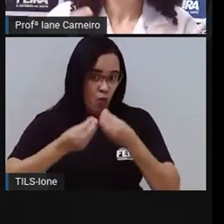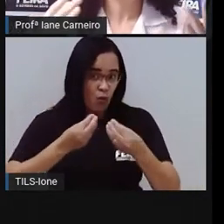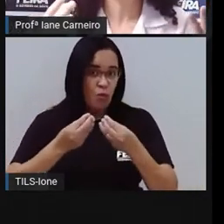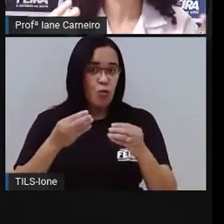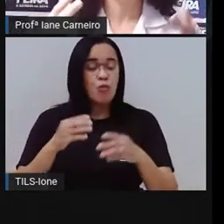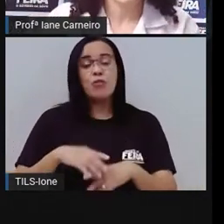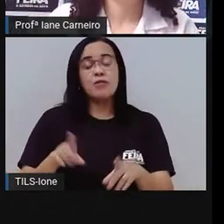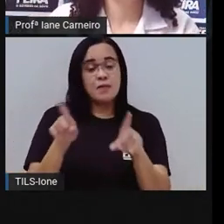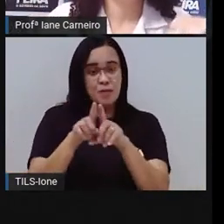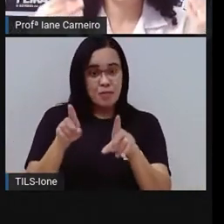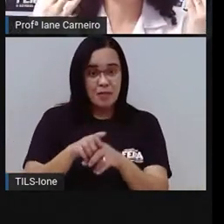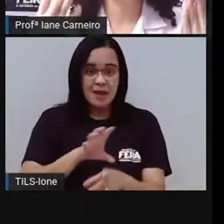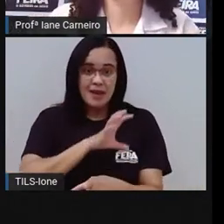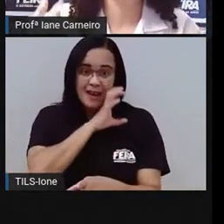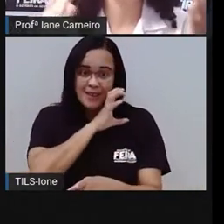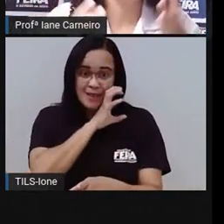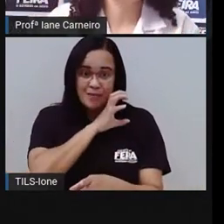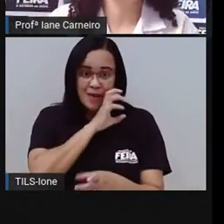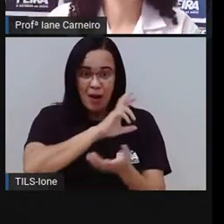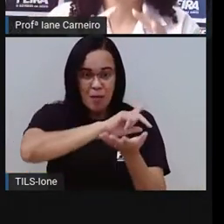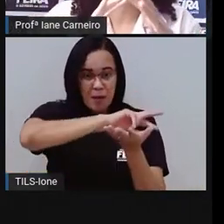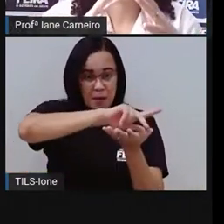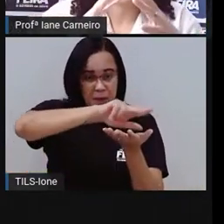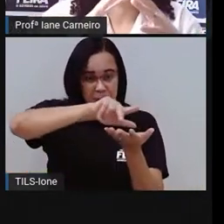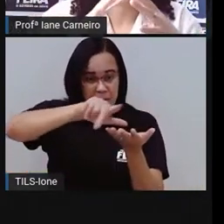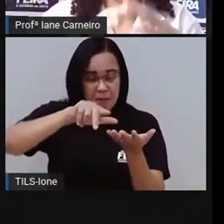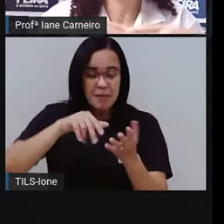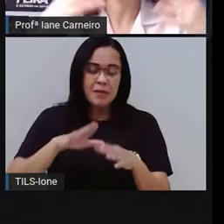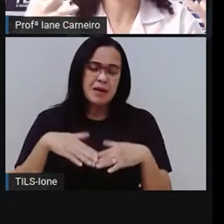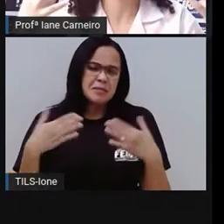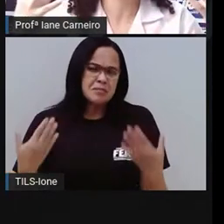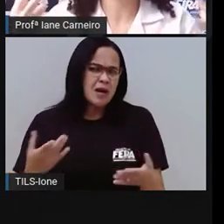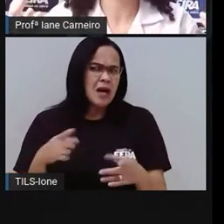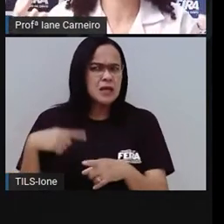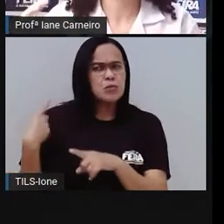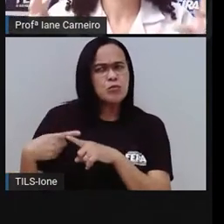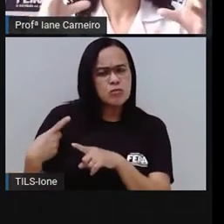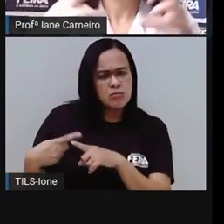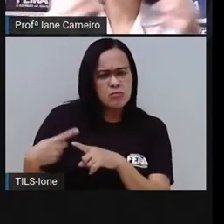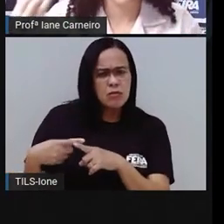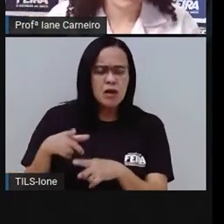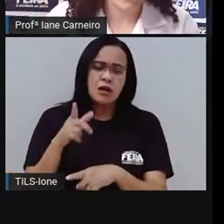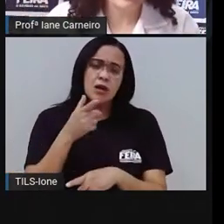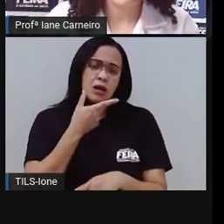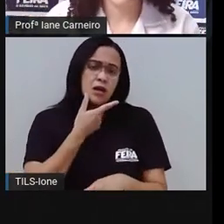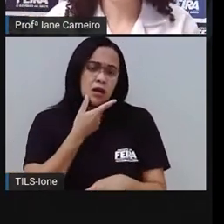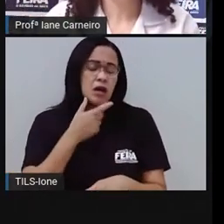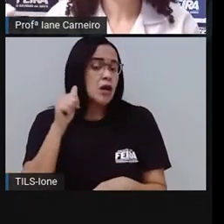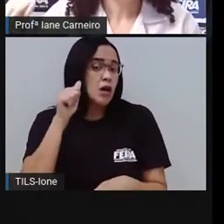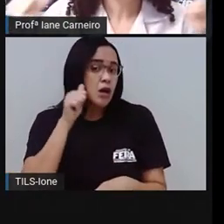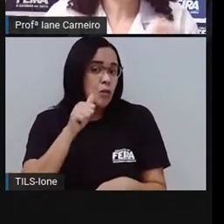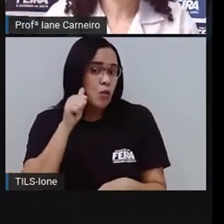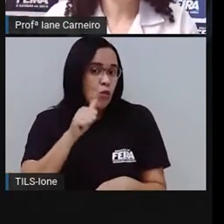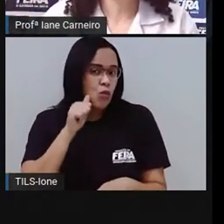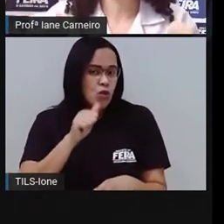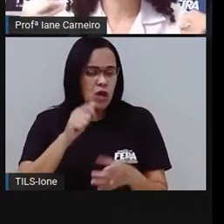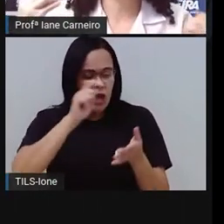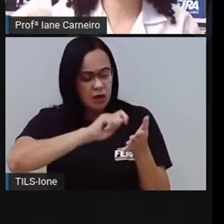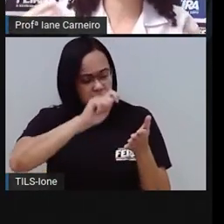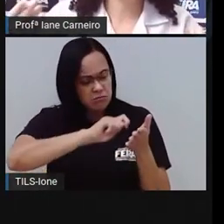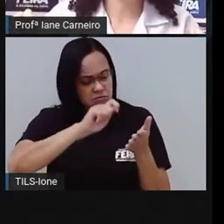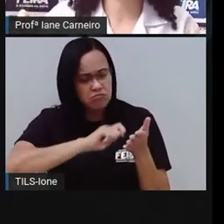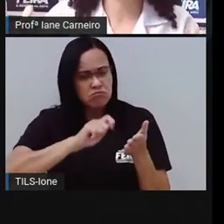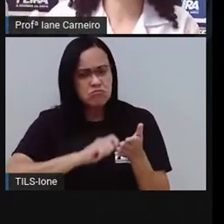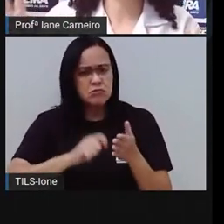Então, por que será que as autoras do livro, né? Elas separaram o livro em blocos, né? Porque a gente